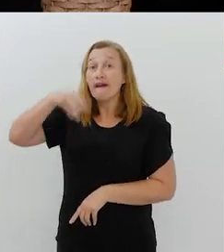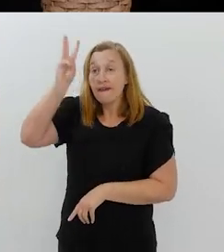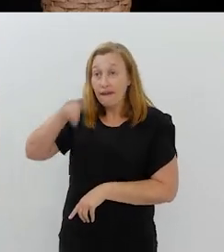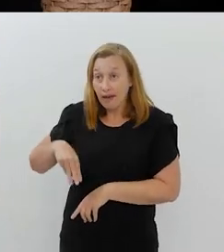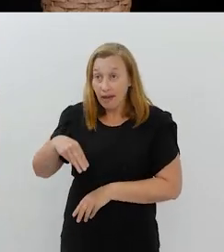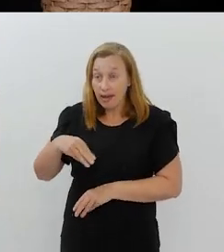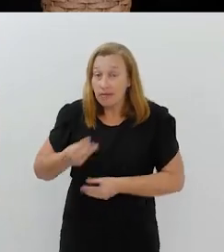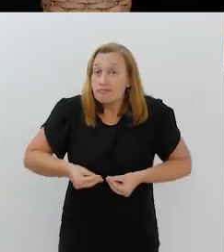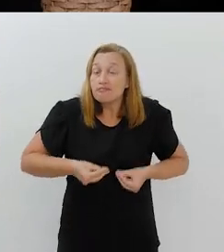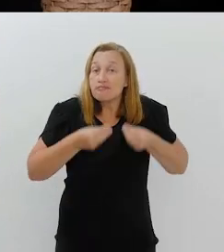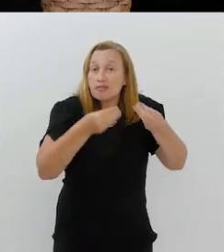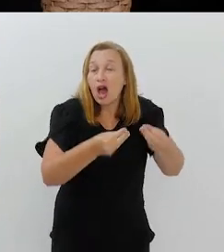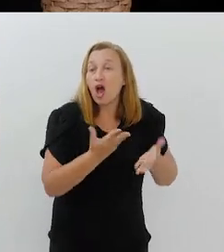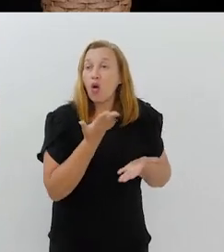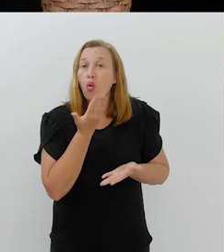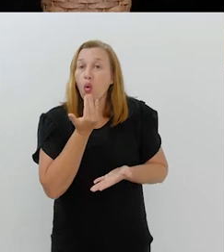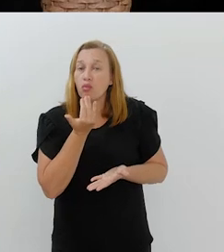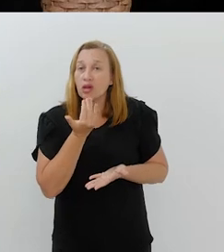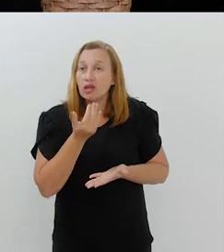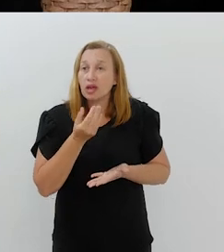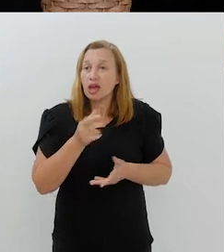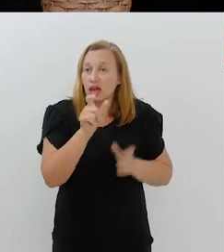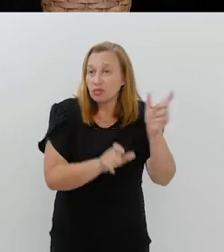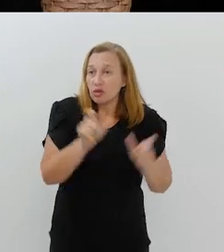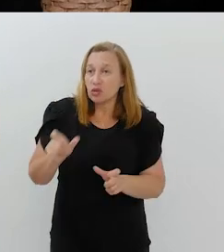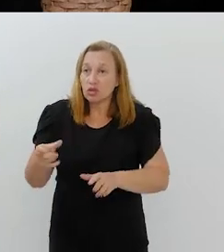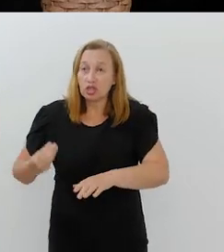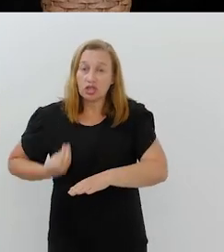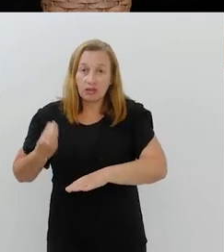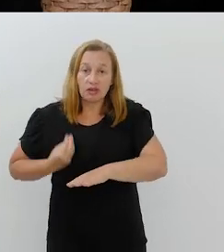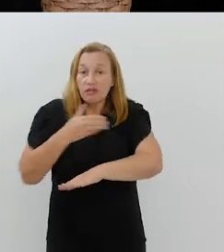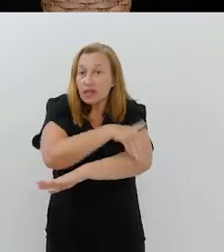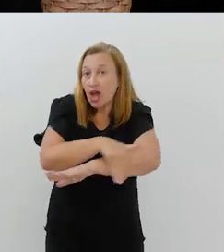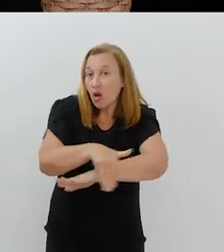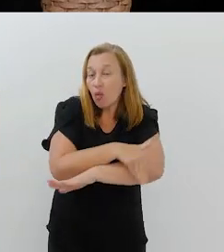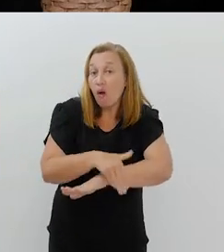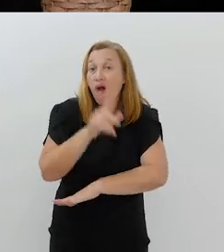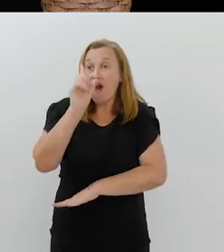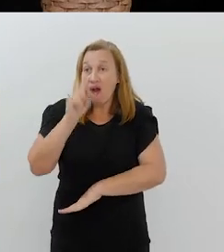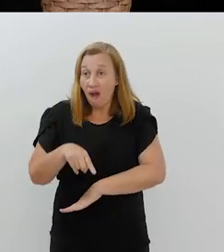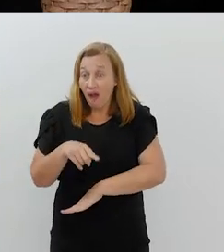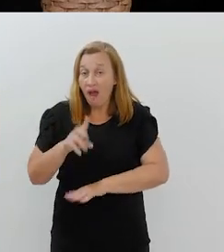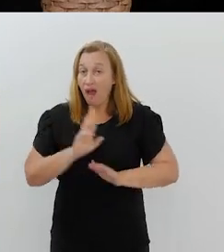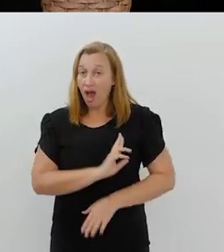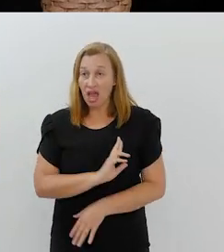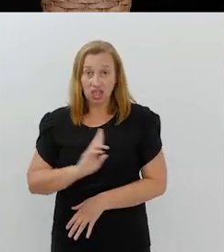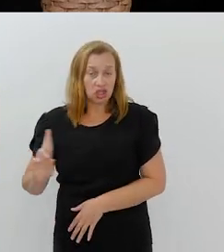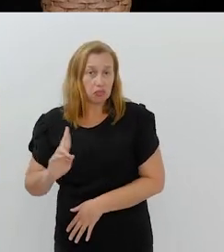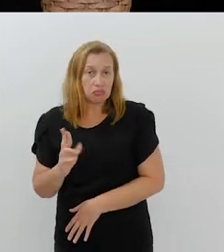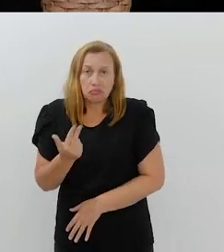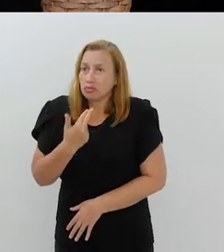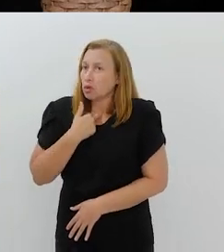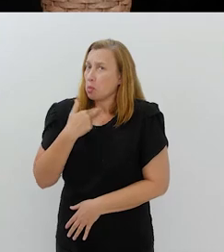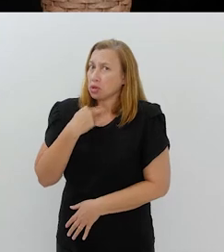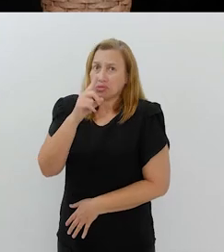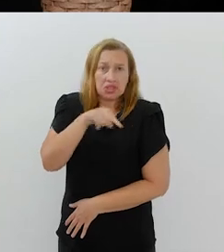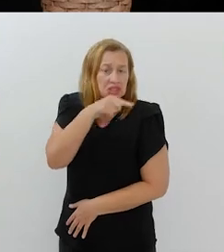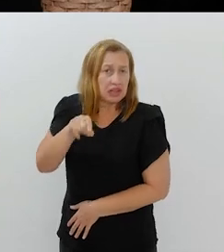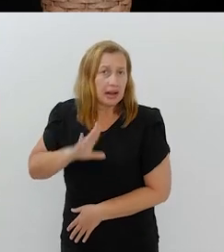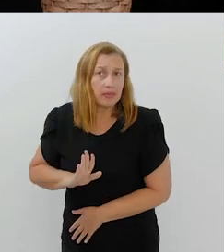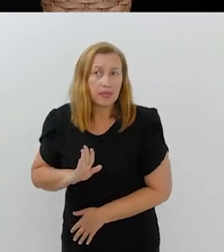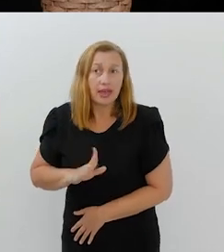alimenta o morador em situação de rua, quem cuida, são as religiões. E isso é inegável.